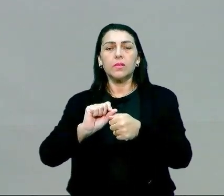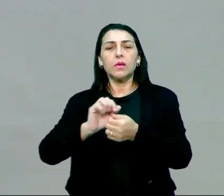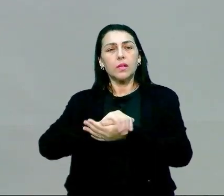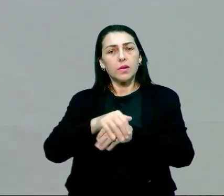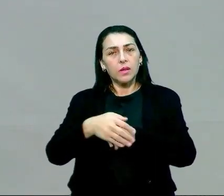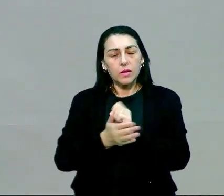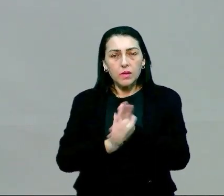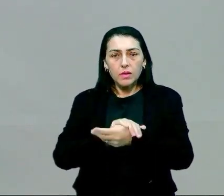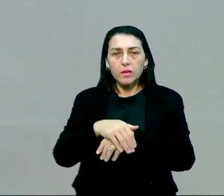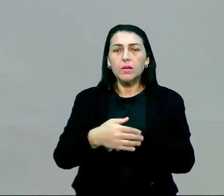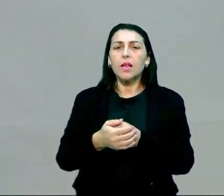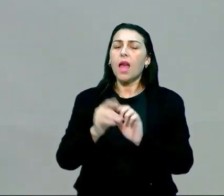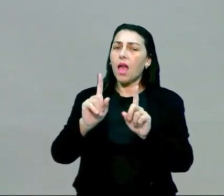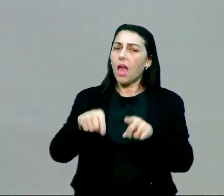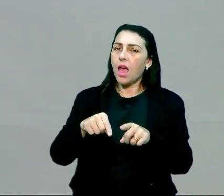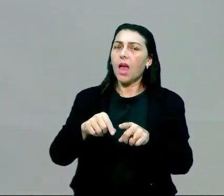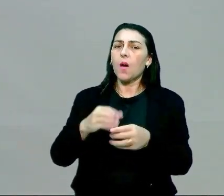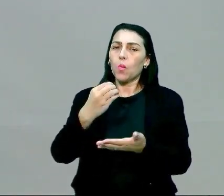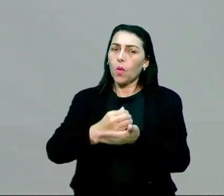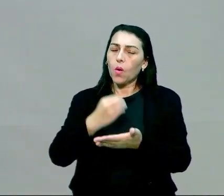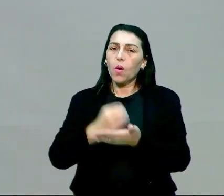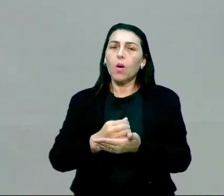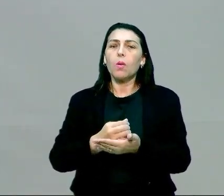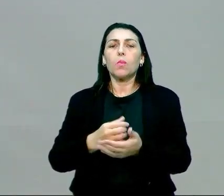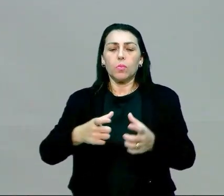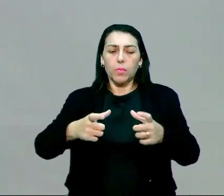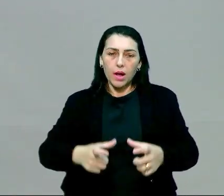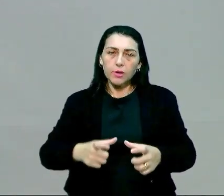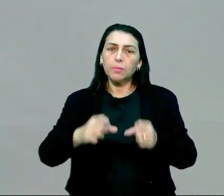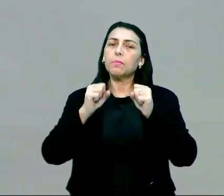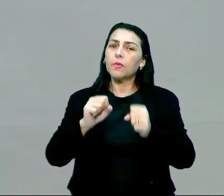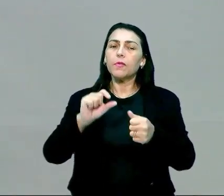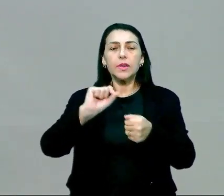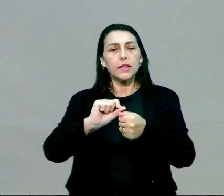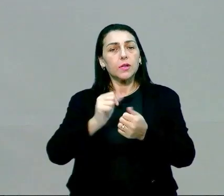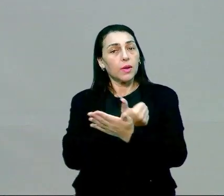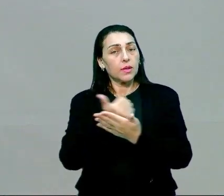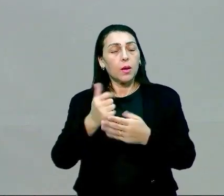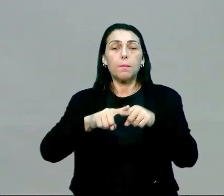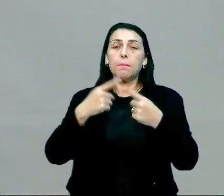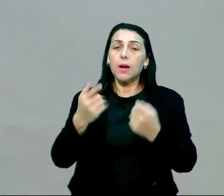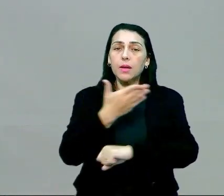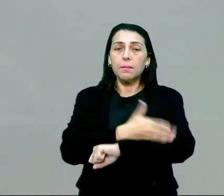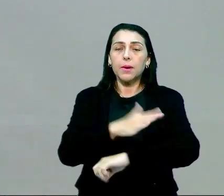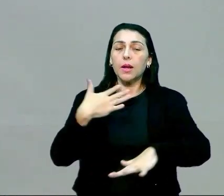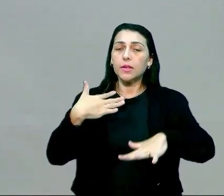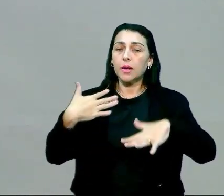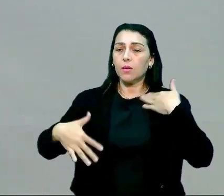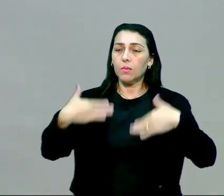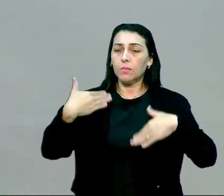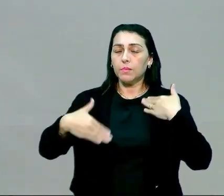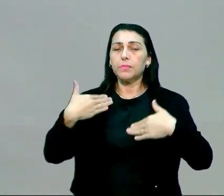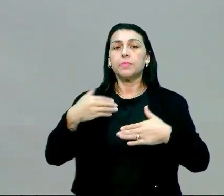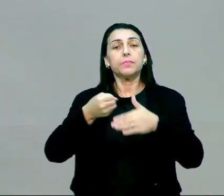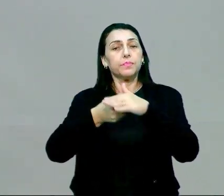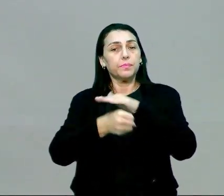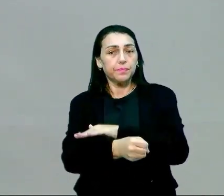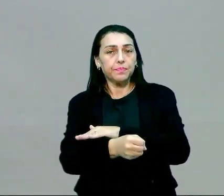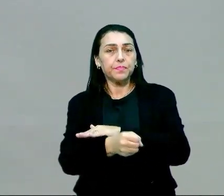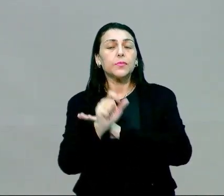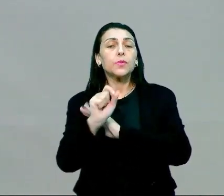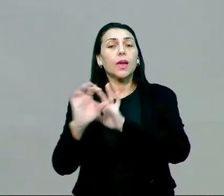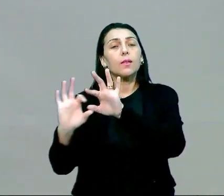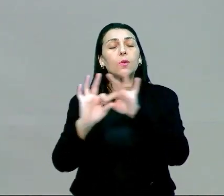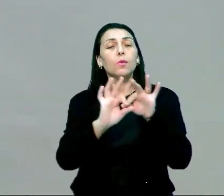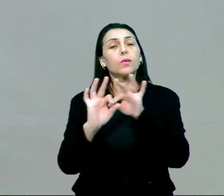louça. É uma prática corporal? Eu vou estar utilizando o corpo, eu vou estar realizando uma ação, mas a prática corporal, ela vai estar inserida em um